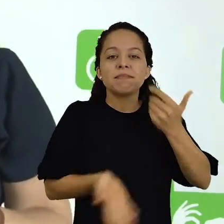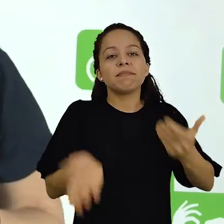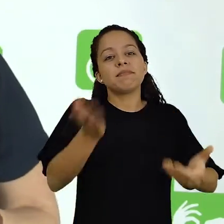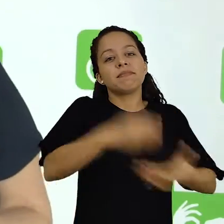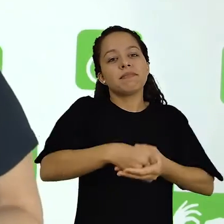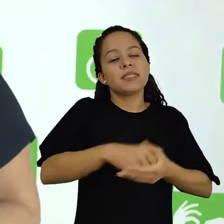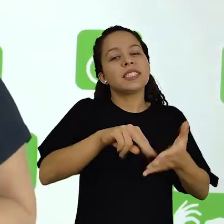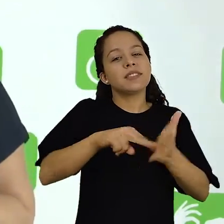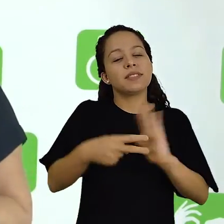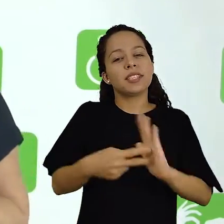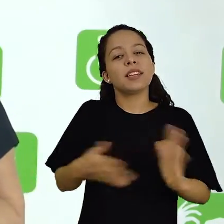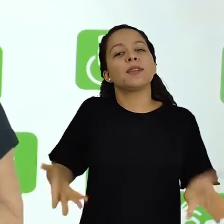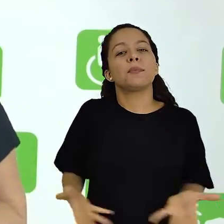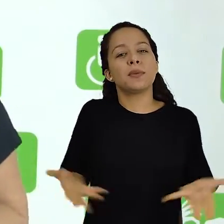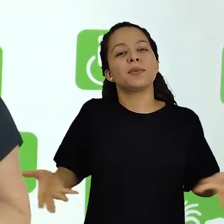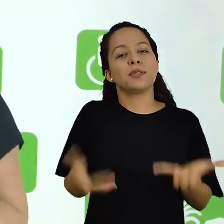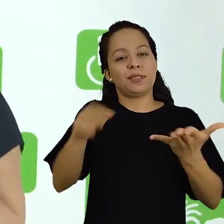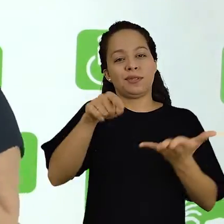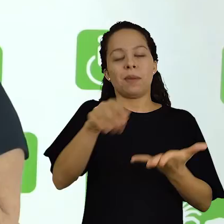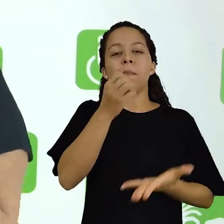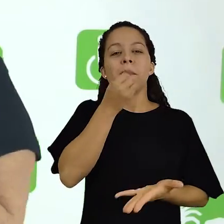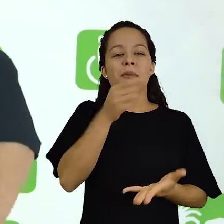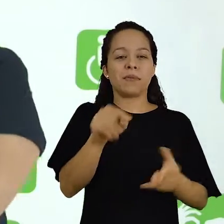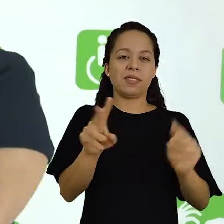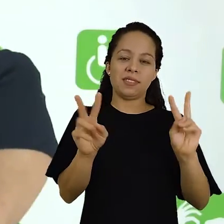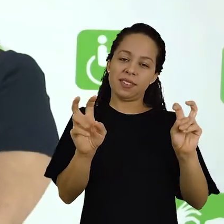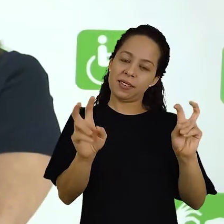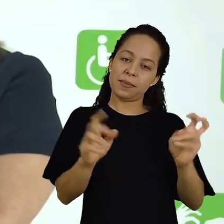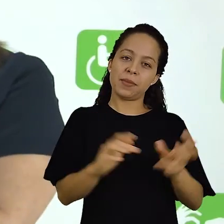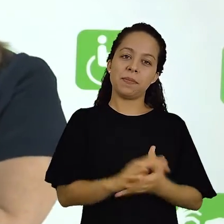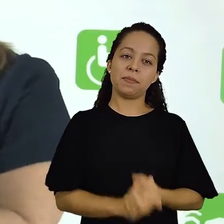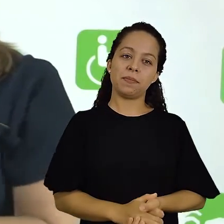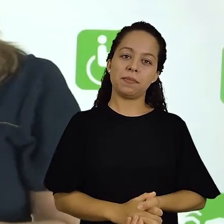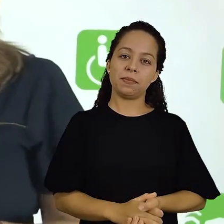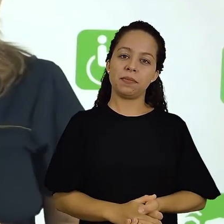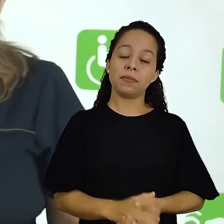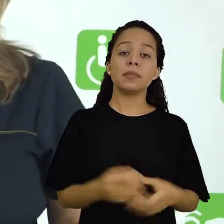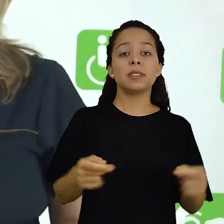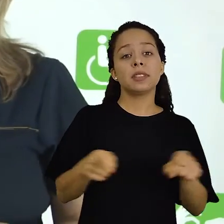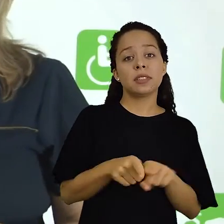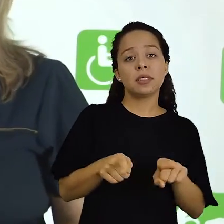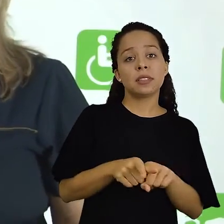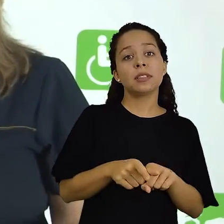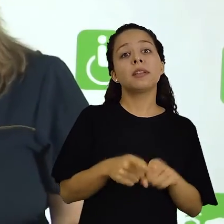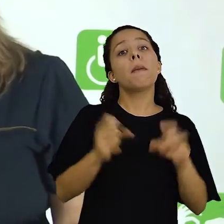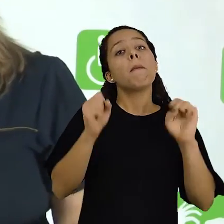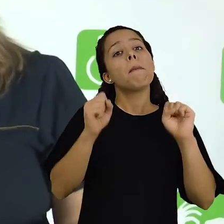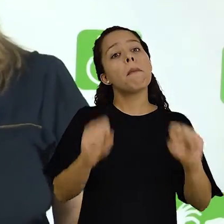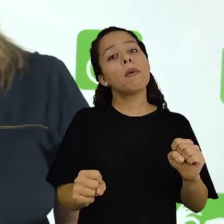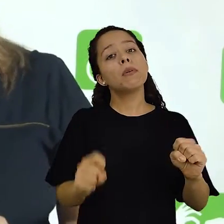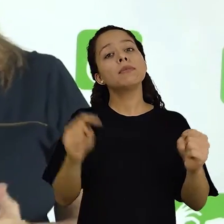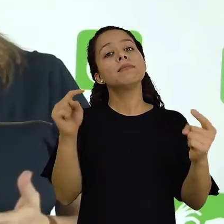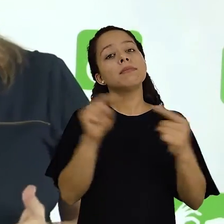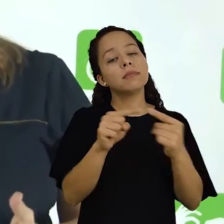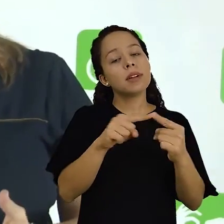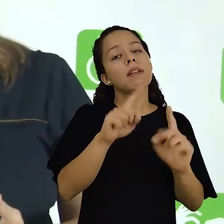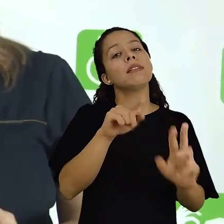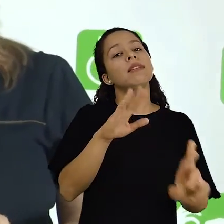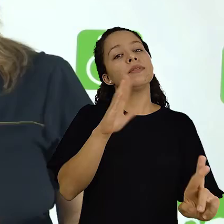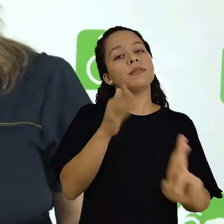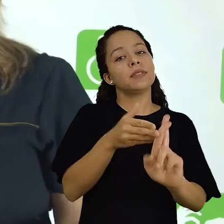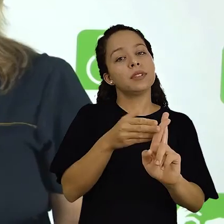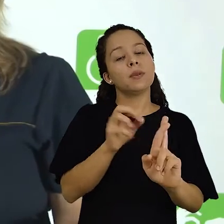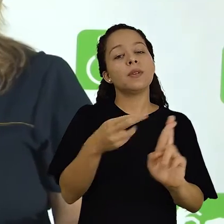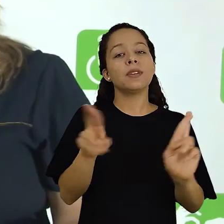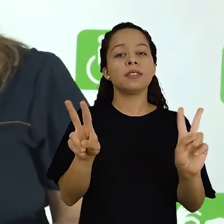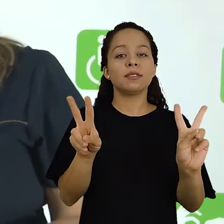algo que vai te motivar em relação a um determinado assunto. Pode ser em relação a um determinado referencial, em